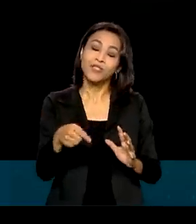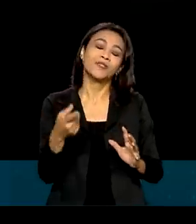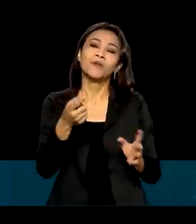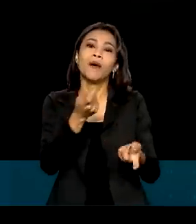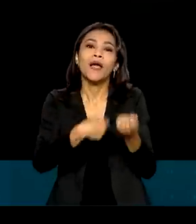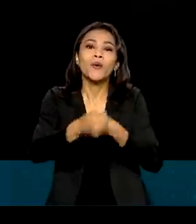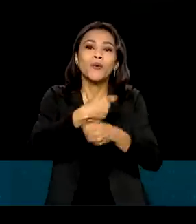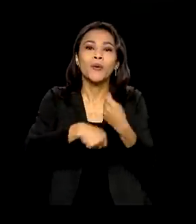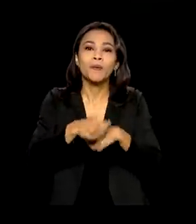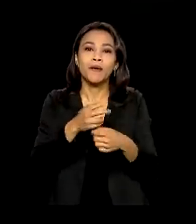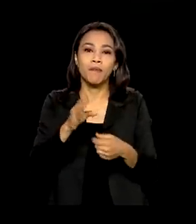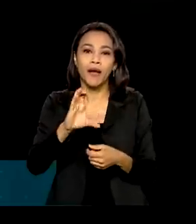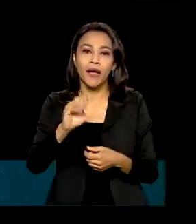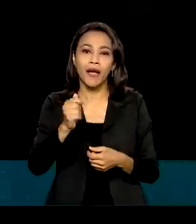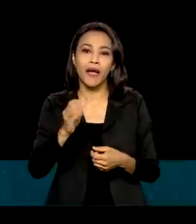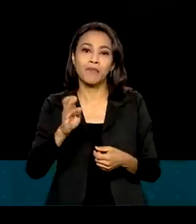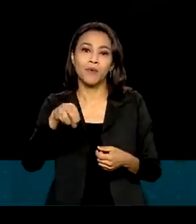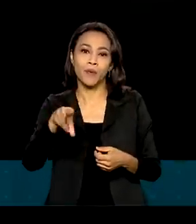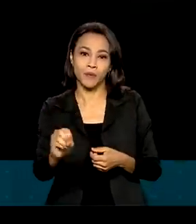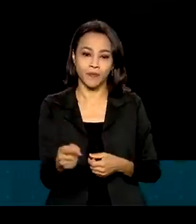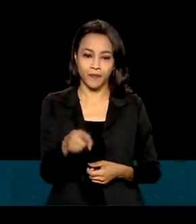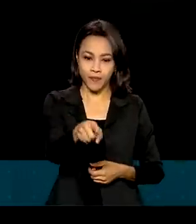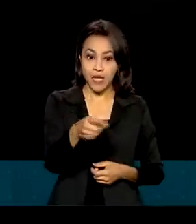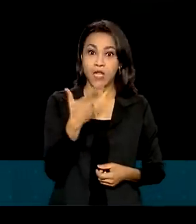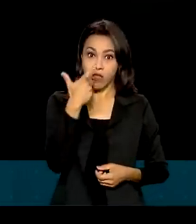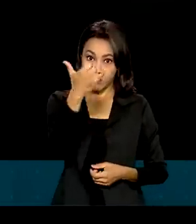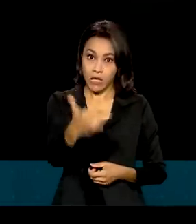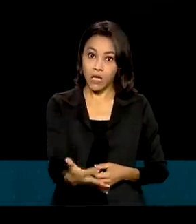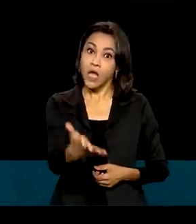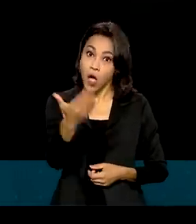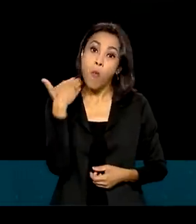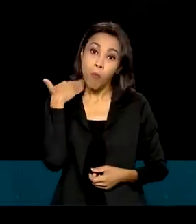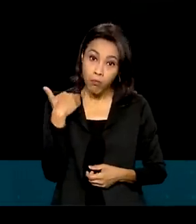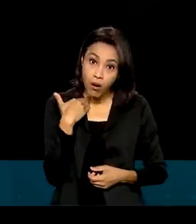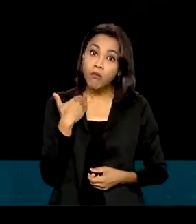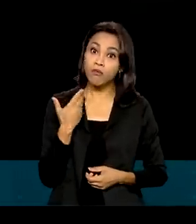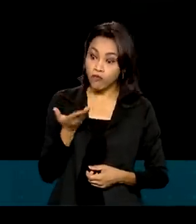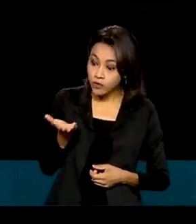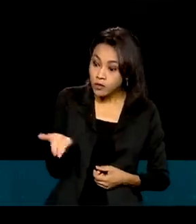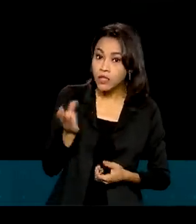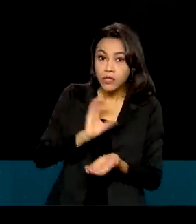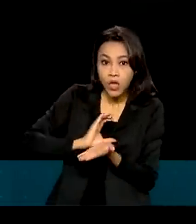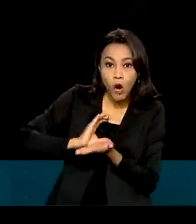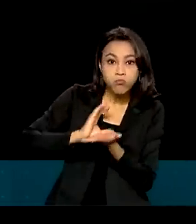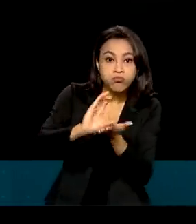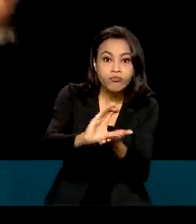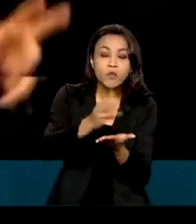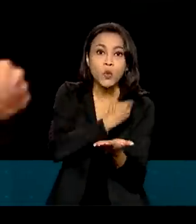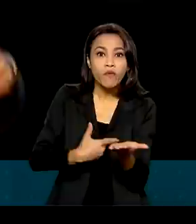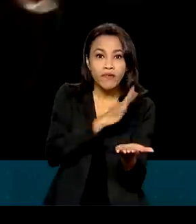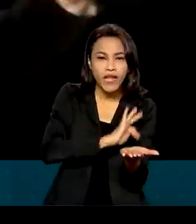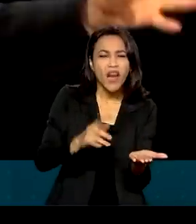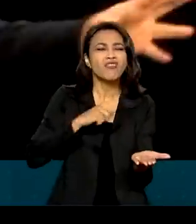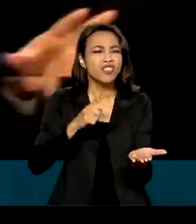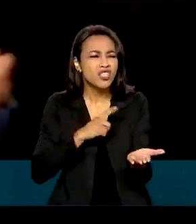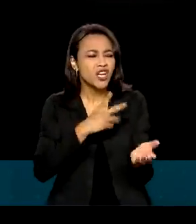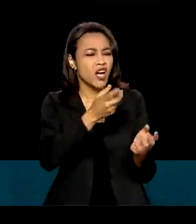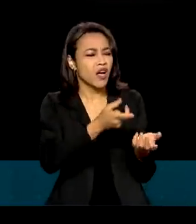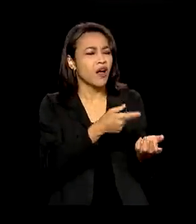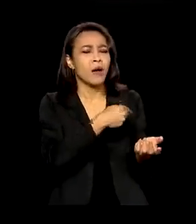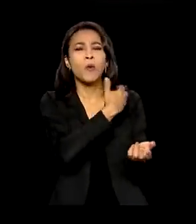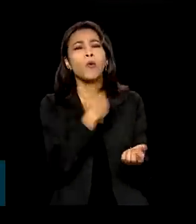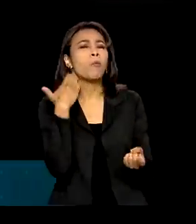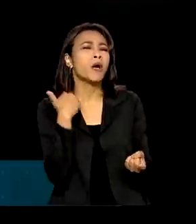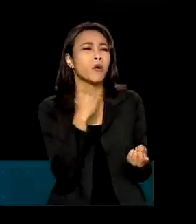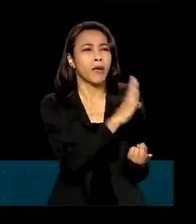É um banco de investimento do Brasil, da União. Vocês são um banco de investimento da União. A União tinha banco comercial antigamente, que era o